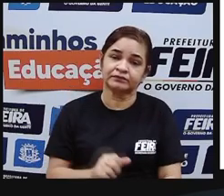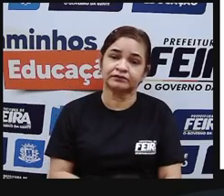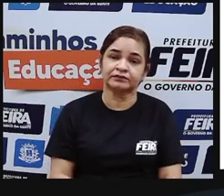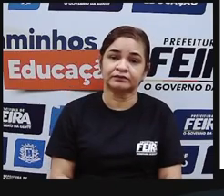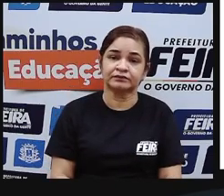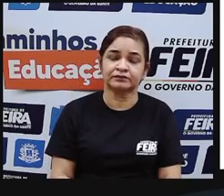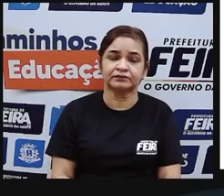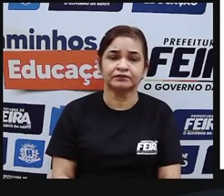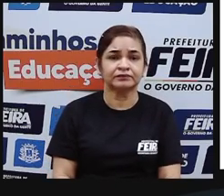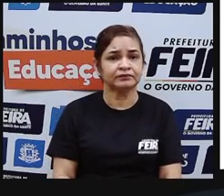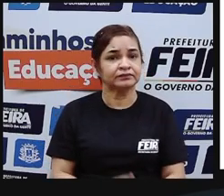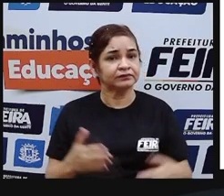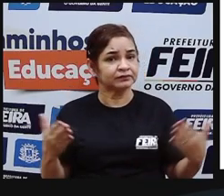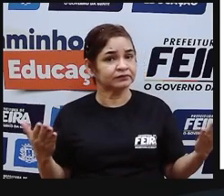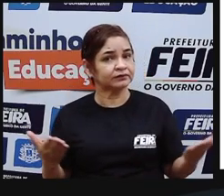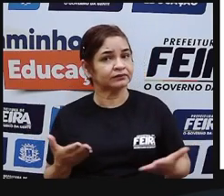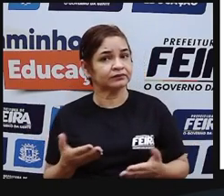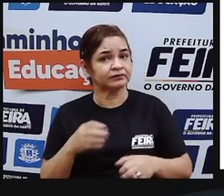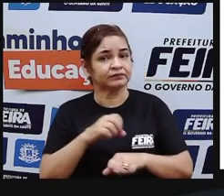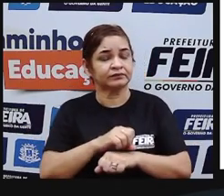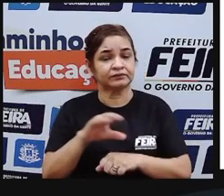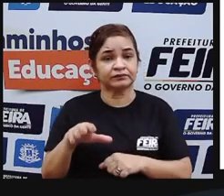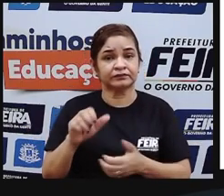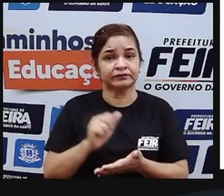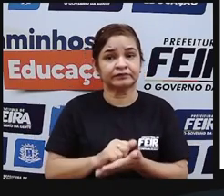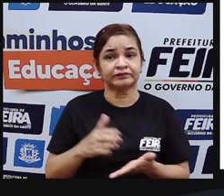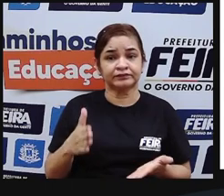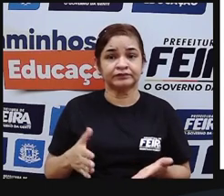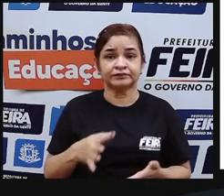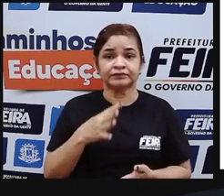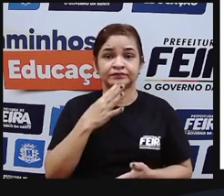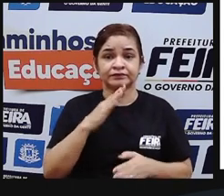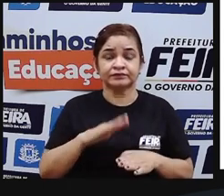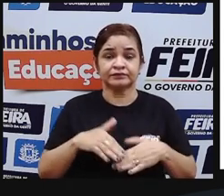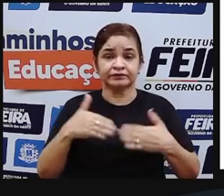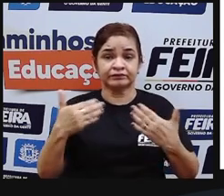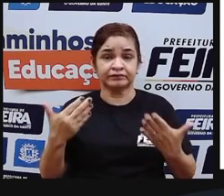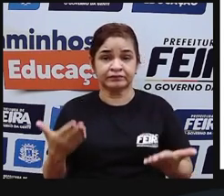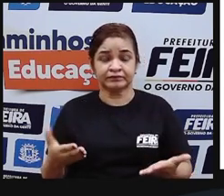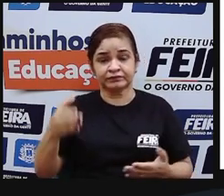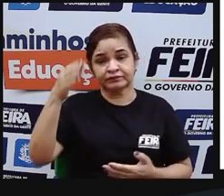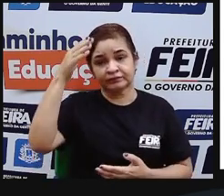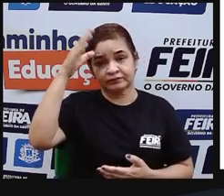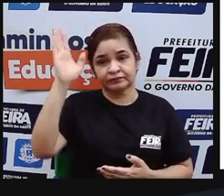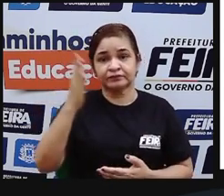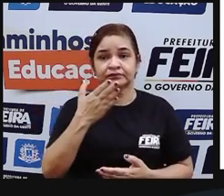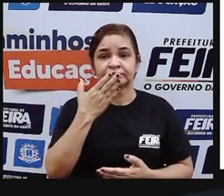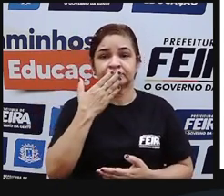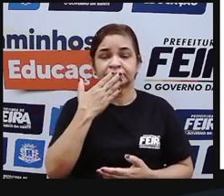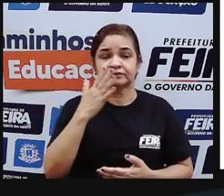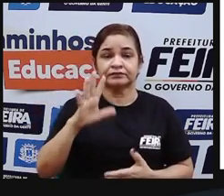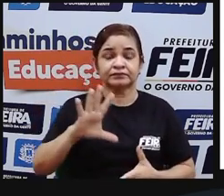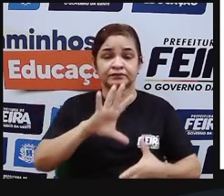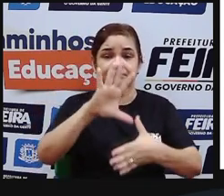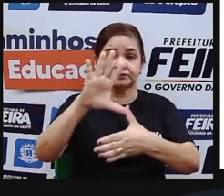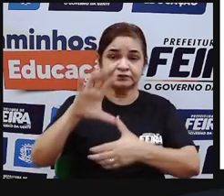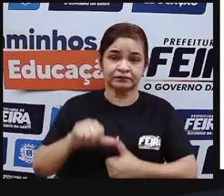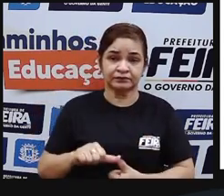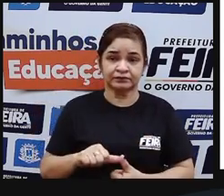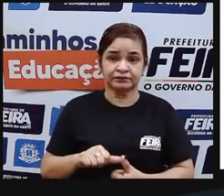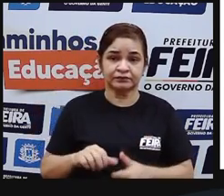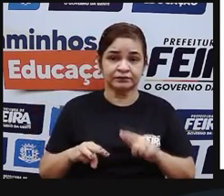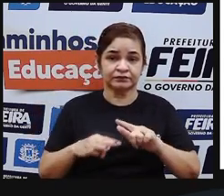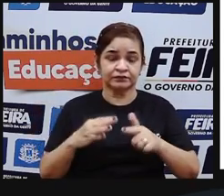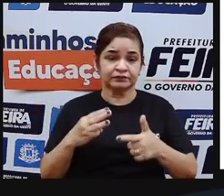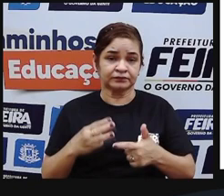e aí uma sugestão de atividade para conhecer um pouco mais das culturas indígenas da América e dessas três